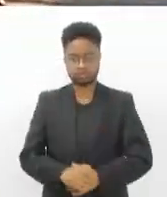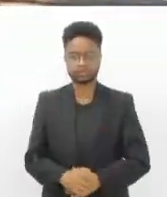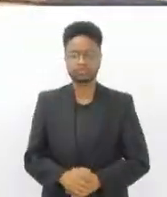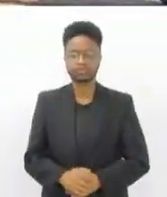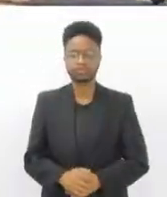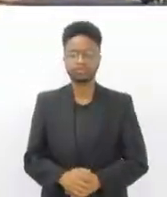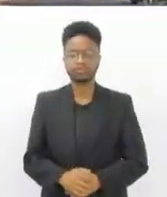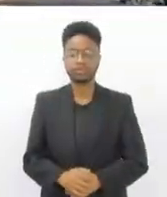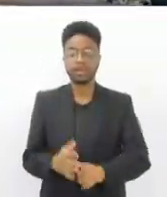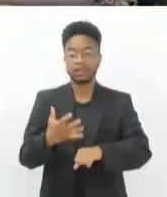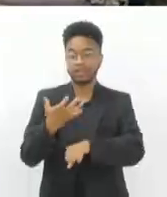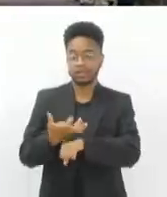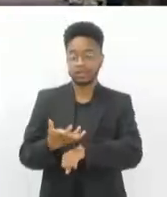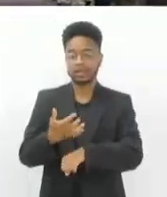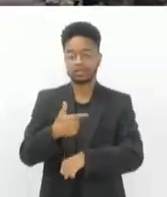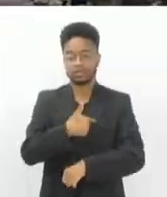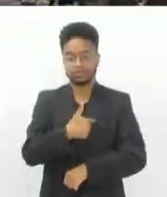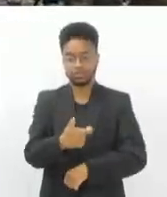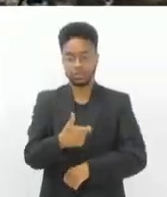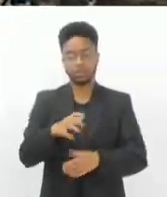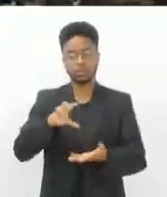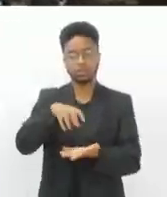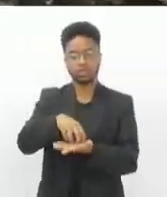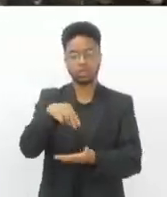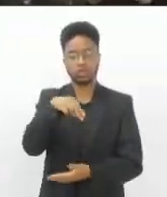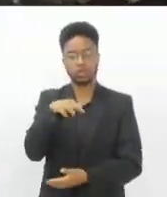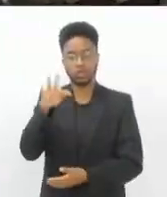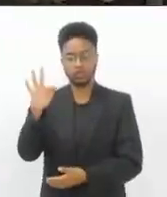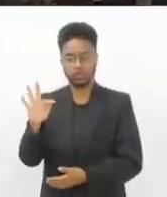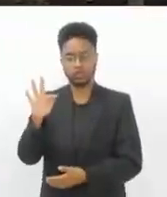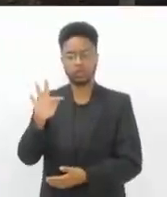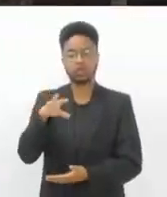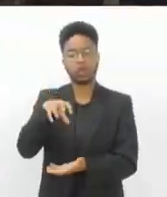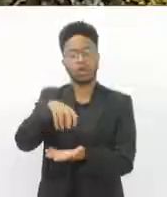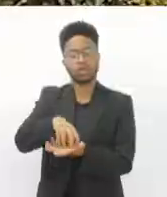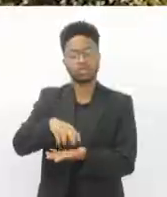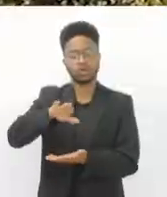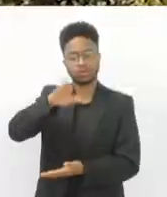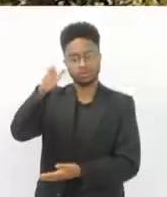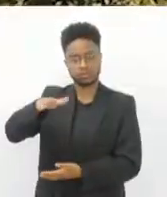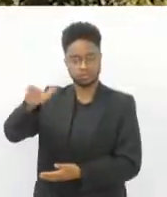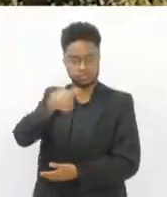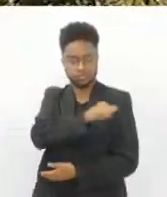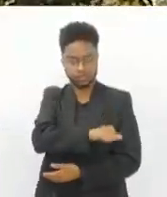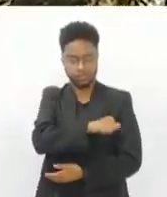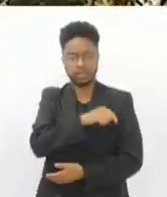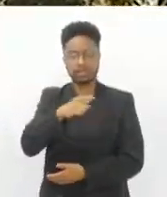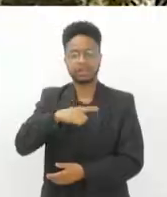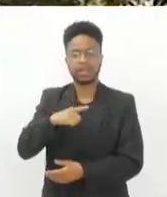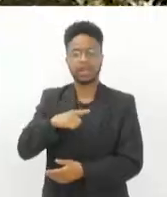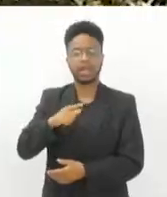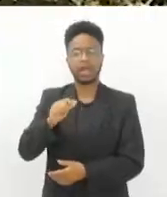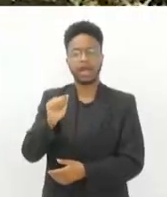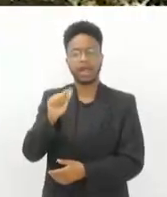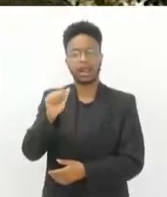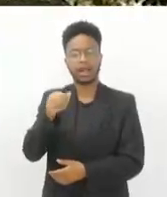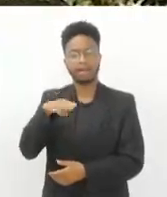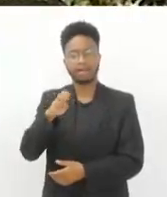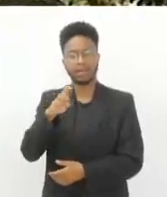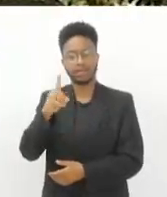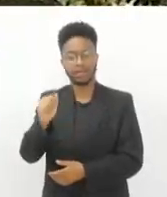Localizada na Praça Getúlio Vargas, no centro de Nova Friburgo, na região serrana do Rio, a Alameda dos Trovadores acaba de ser